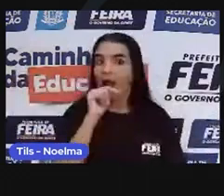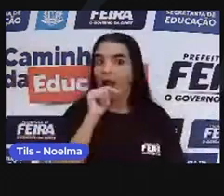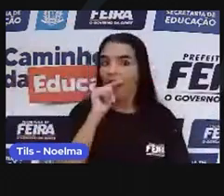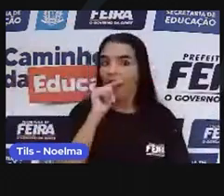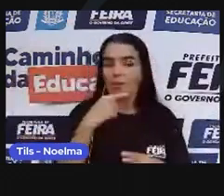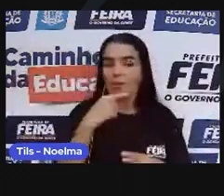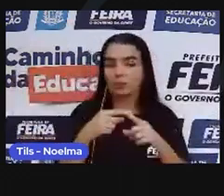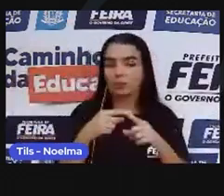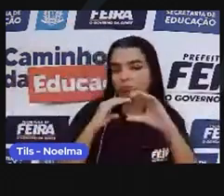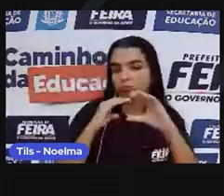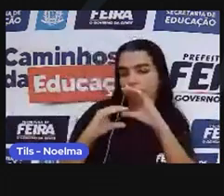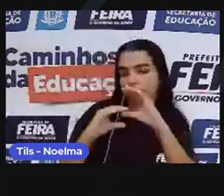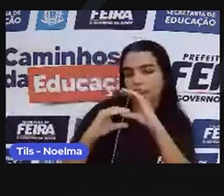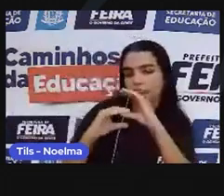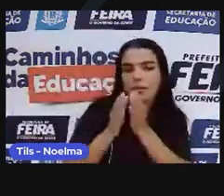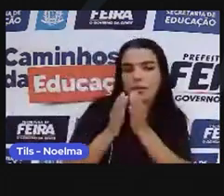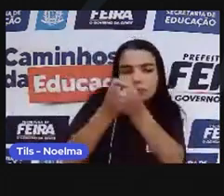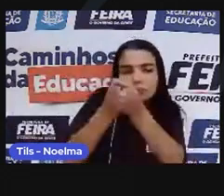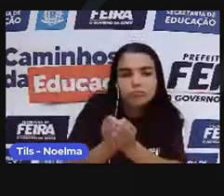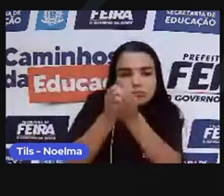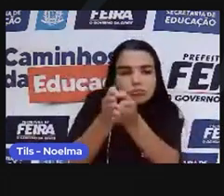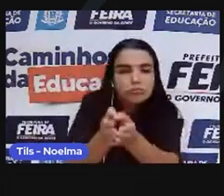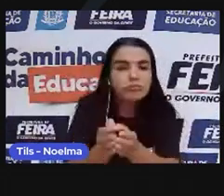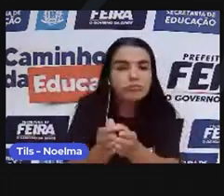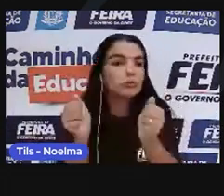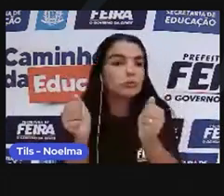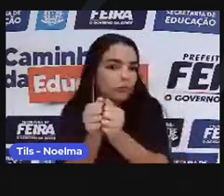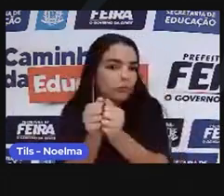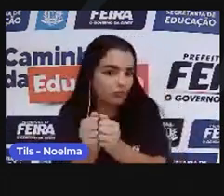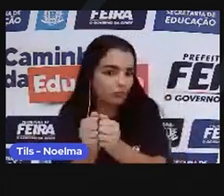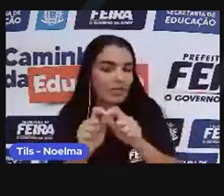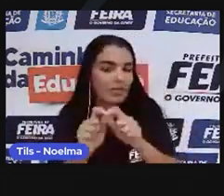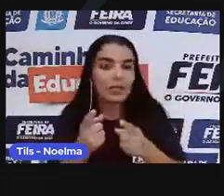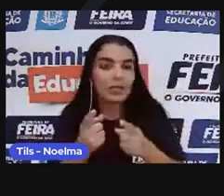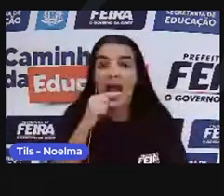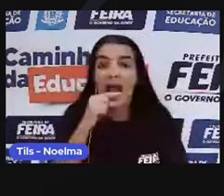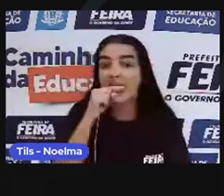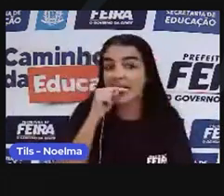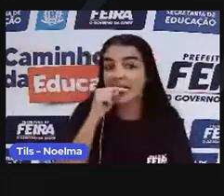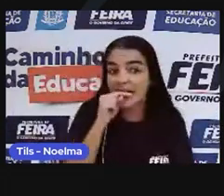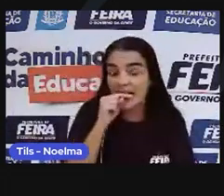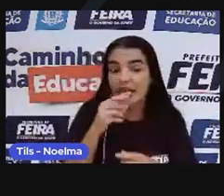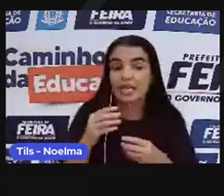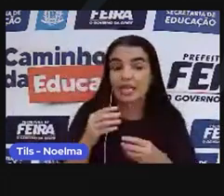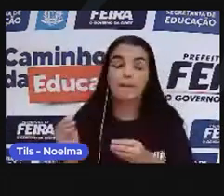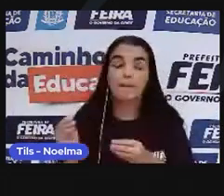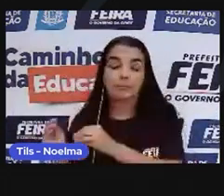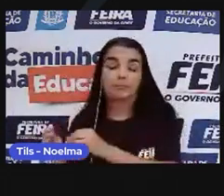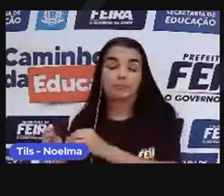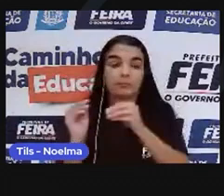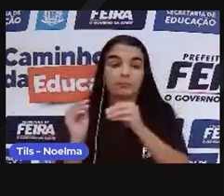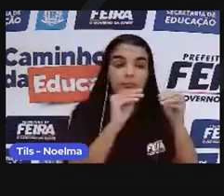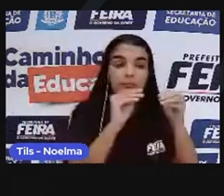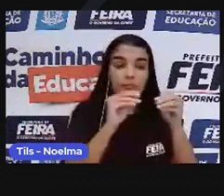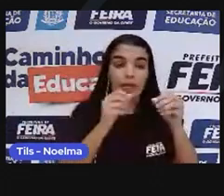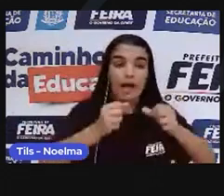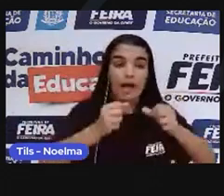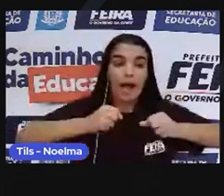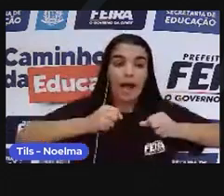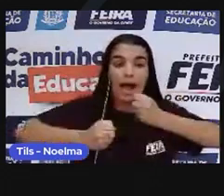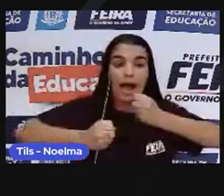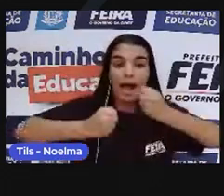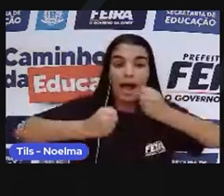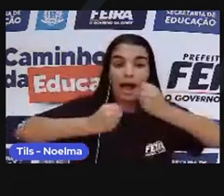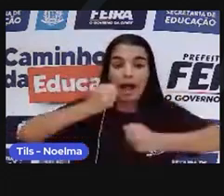e o transporte de mercadorias. A cana era transportada para o engenho em carros de boi ou em barcos.